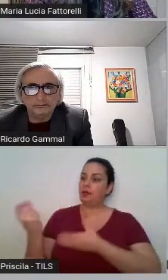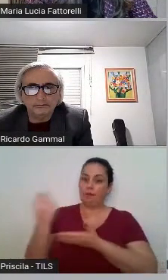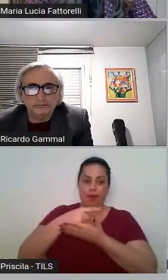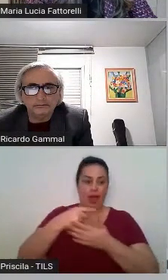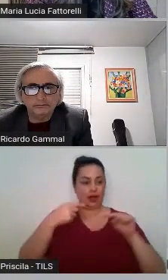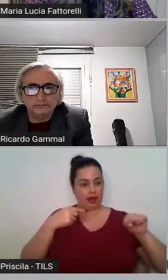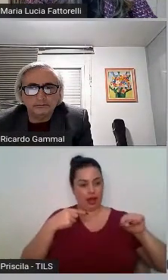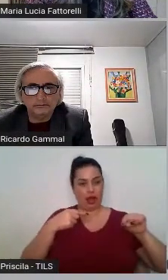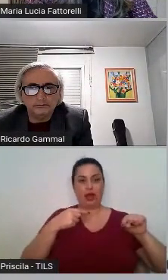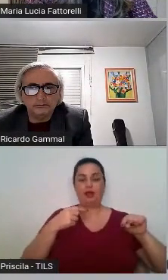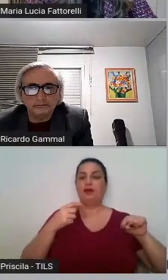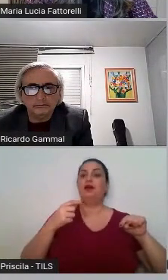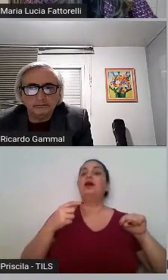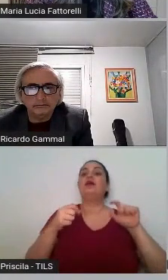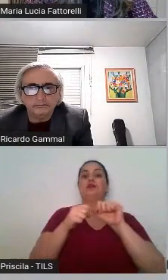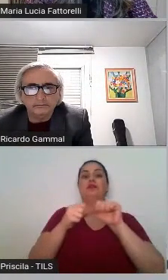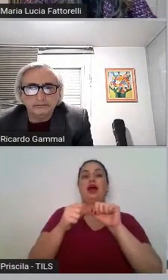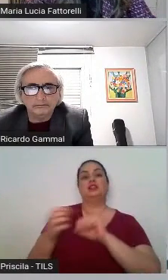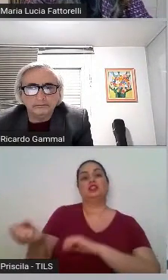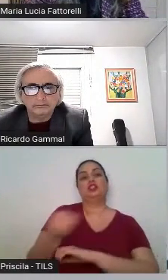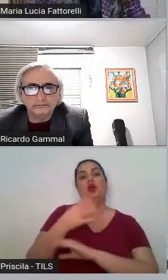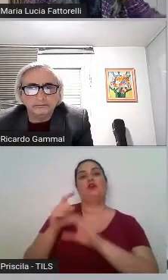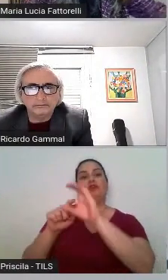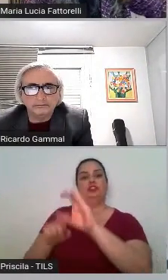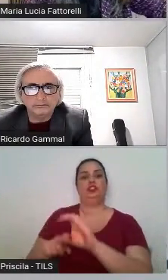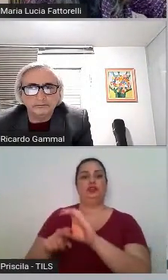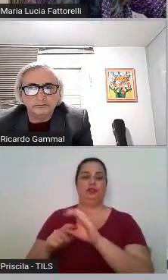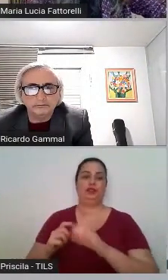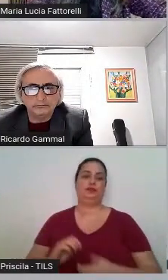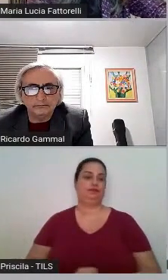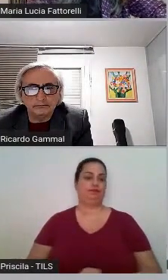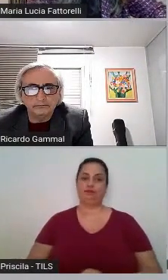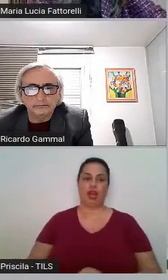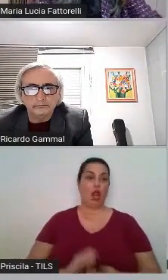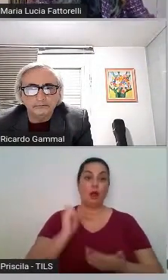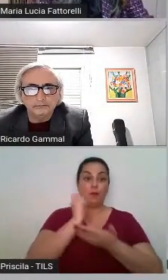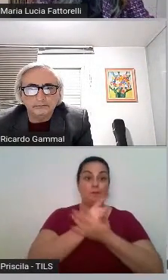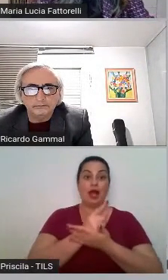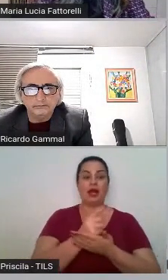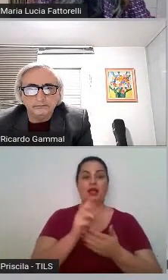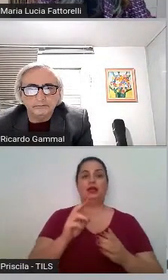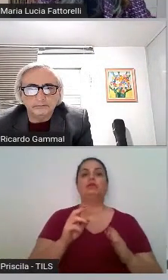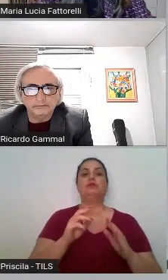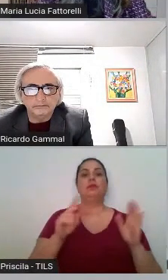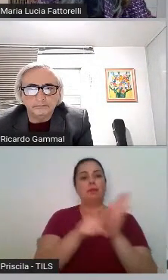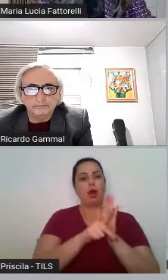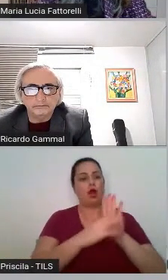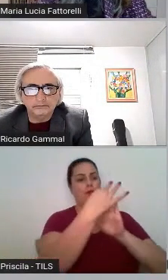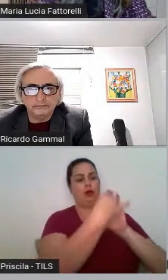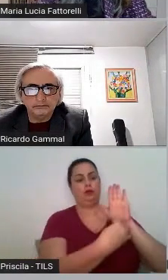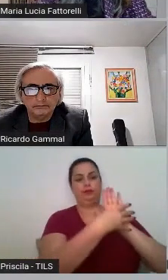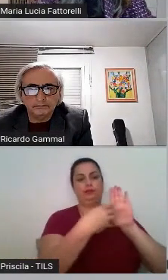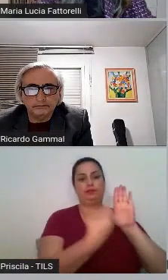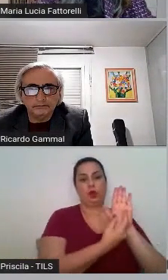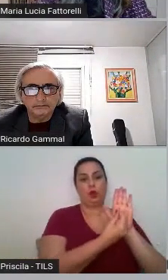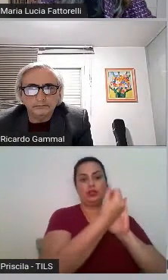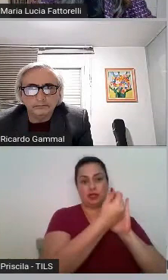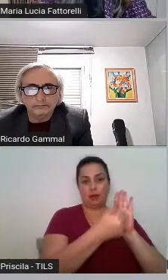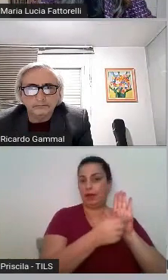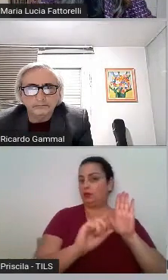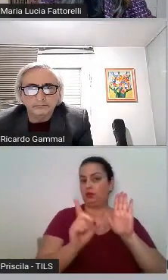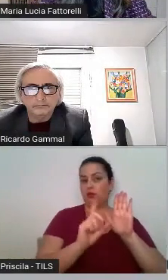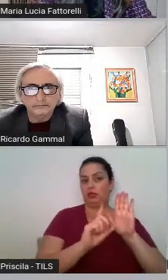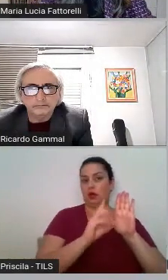que são pagamentos por fora do orçamento público mediante cessão do fluxo de arrecadação.